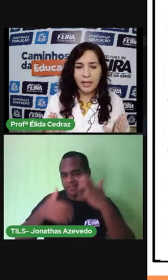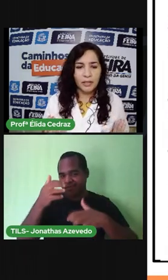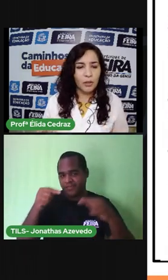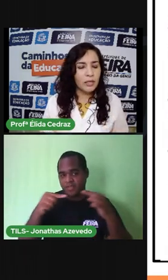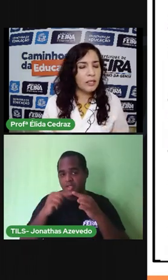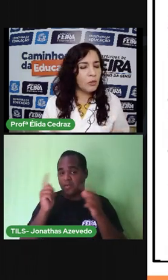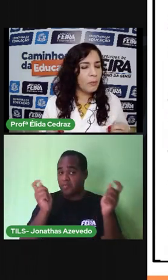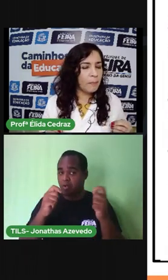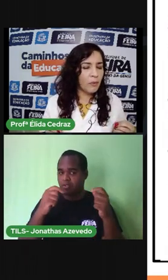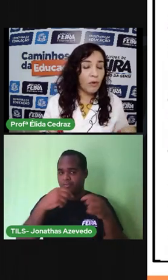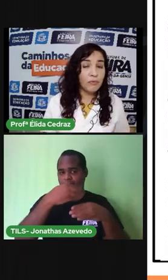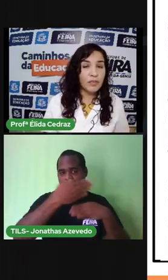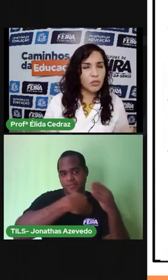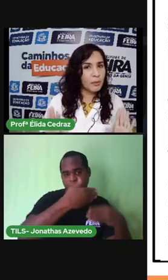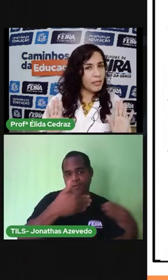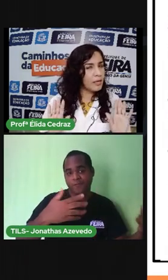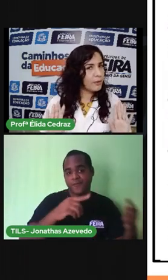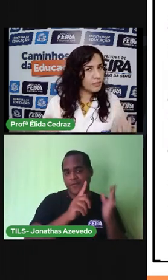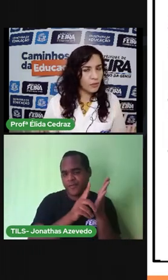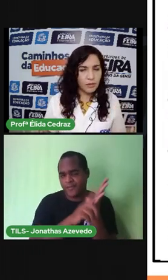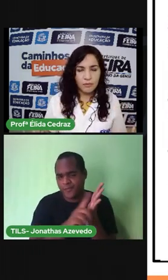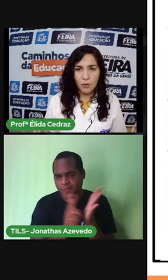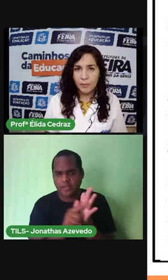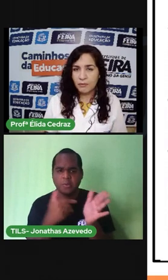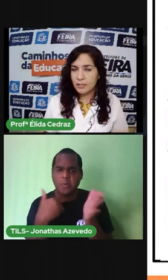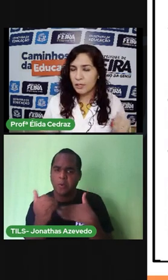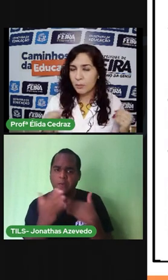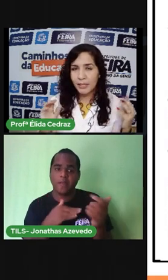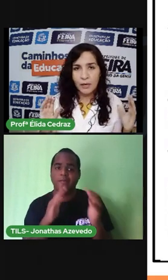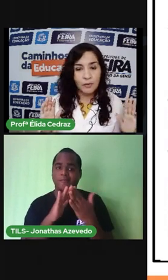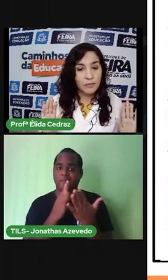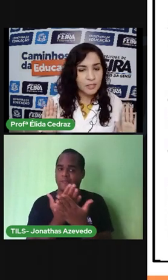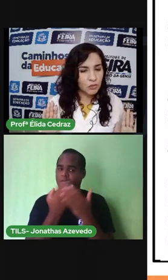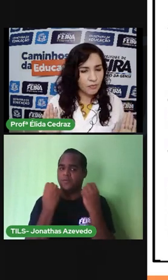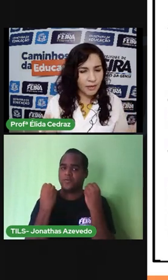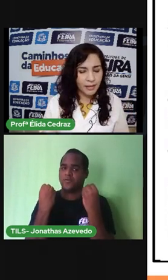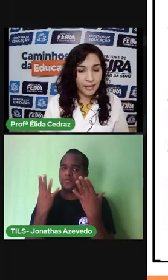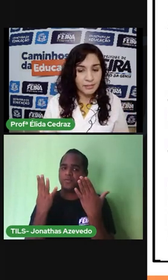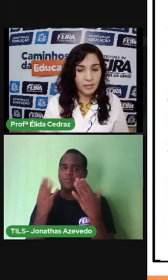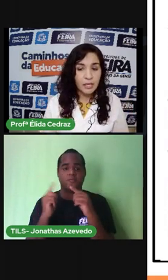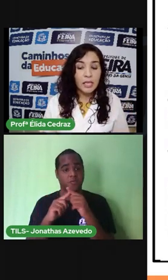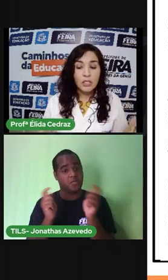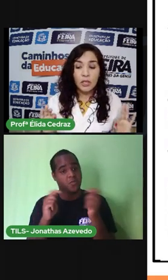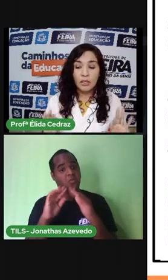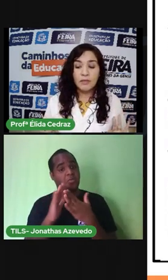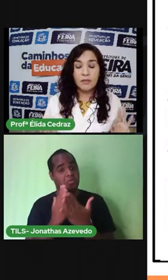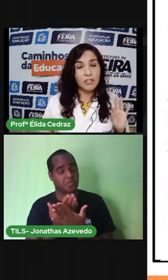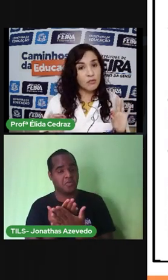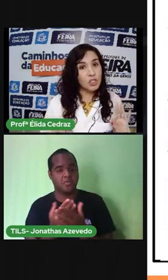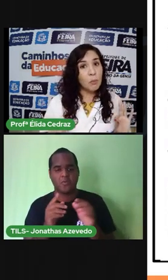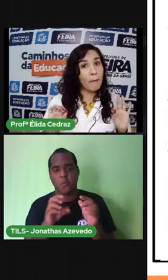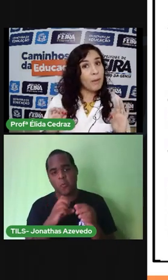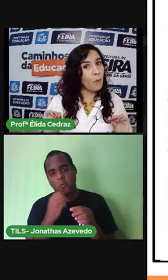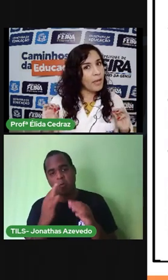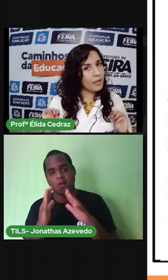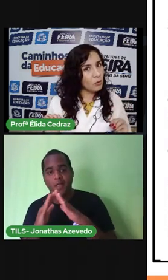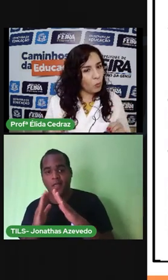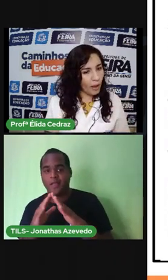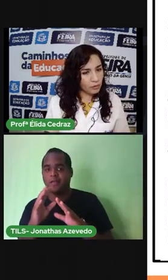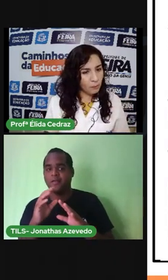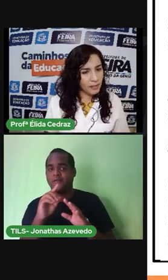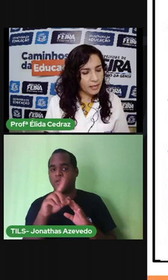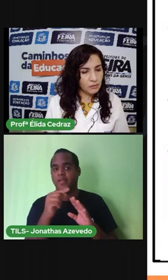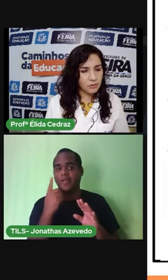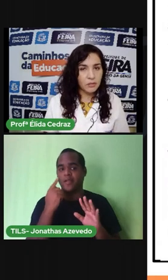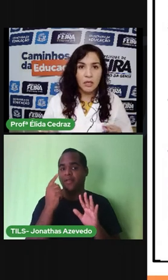fazer numa cartolina, no papel ofício, no material que a escola enviou para você, no material que você tiver em casa. Só que você vai dividir o papel em